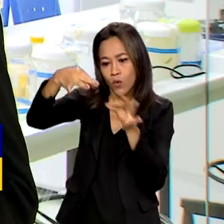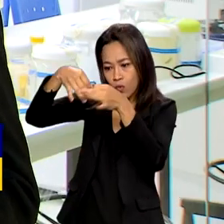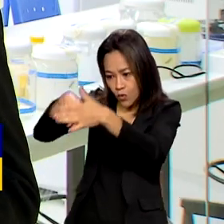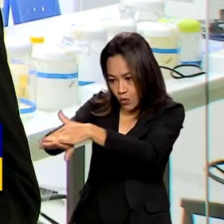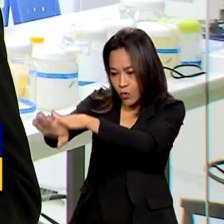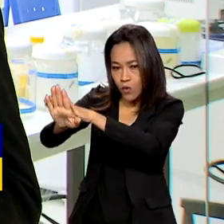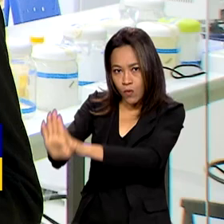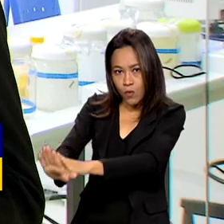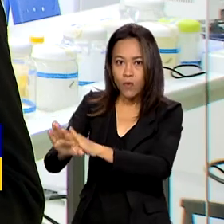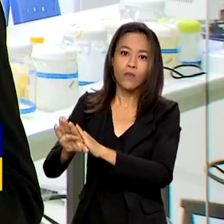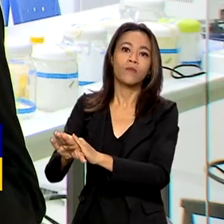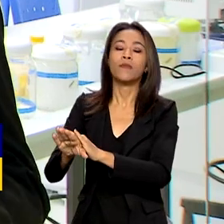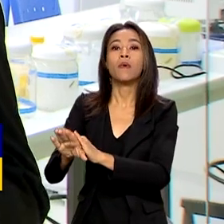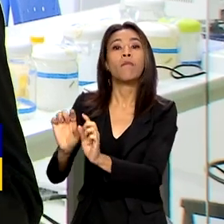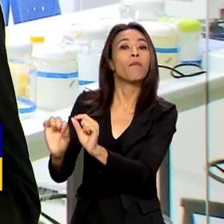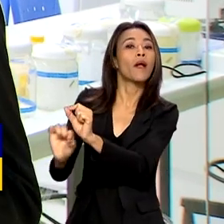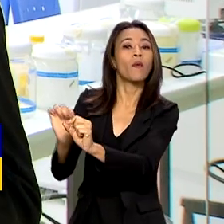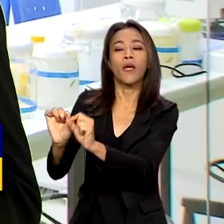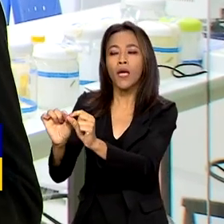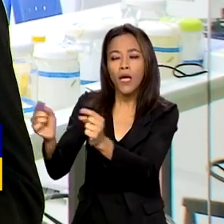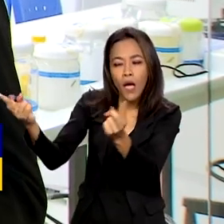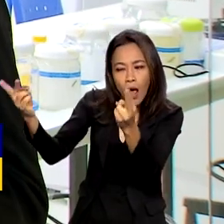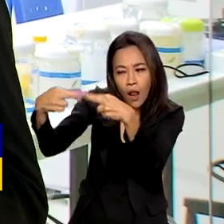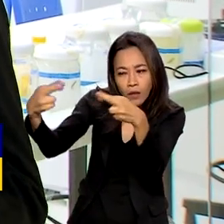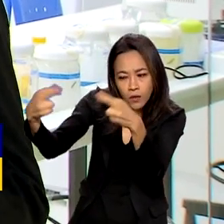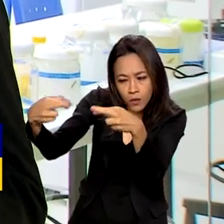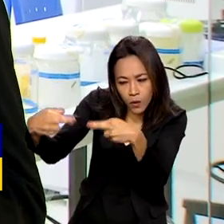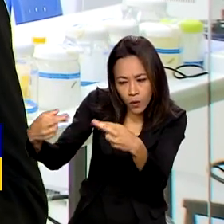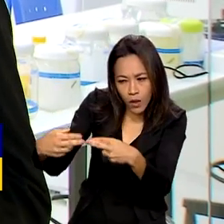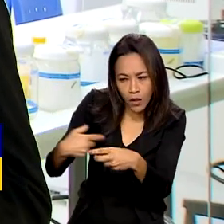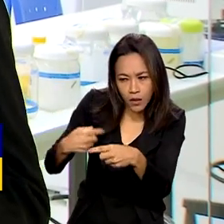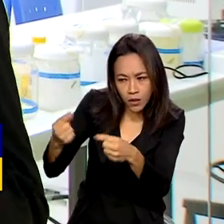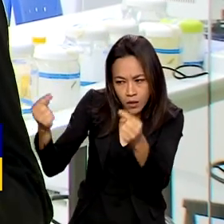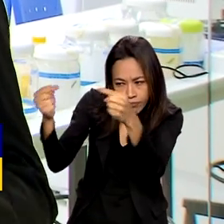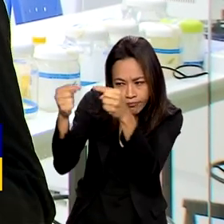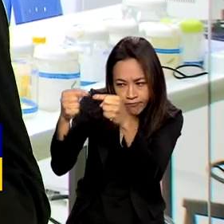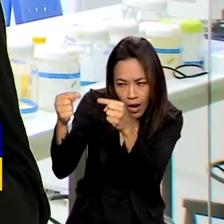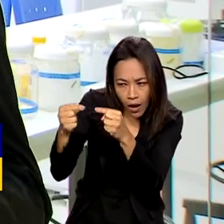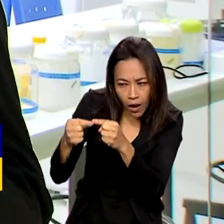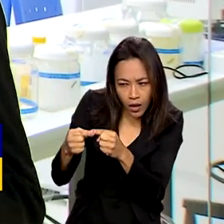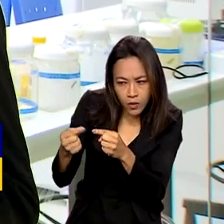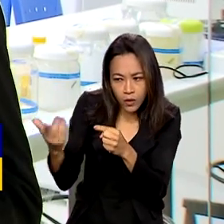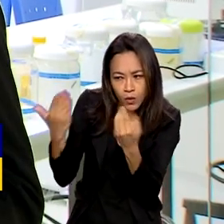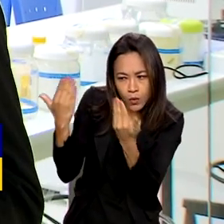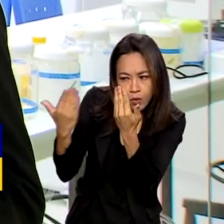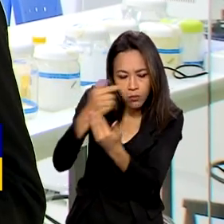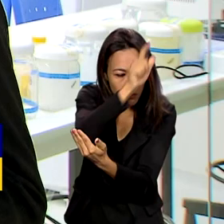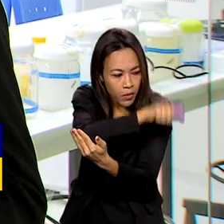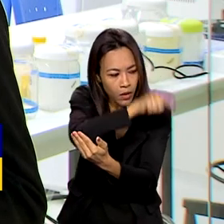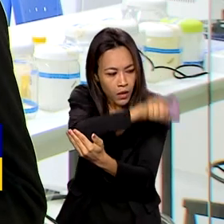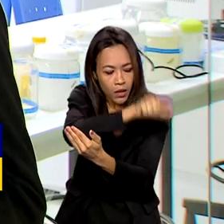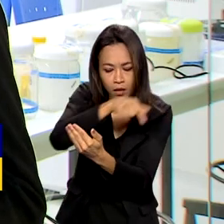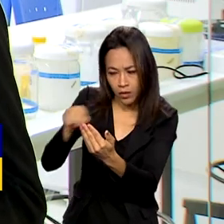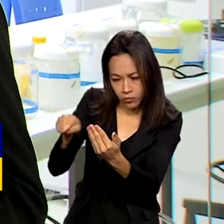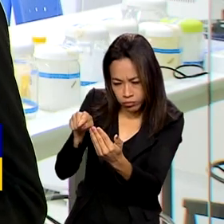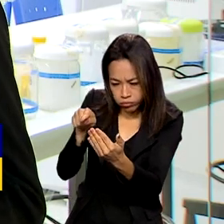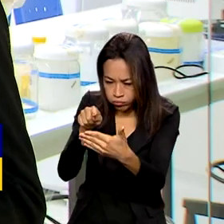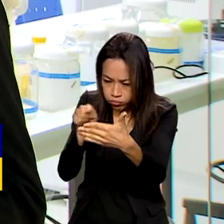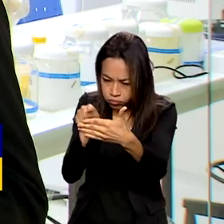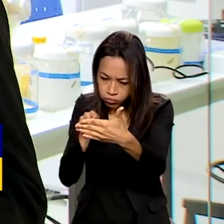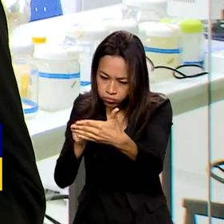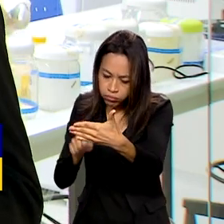dados de perfis genéticos para confrontar com os indivíduos suspeitos que foram apresentados pela